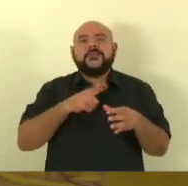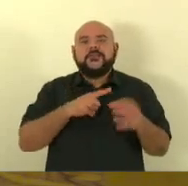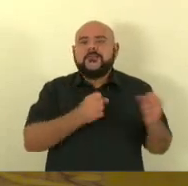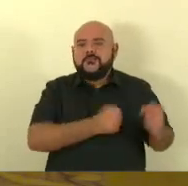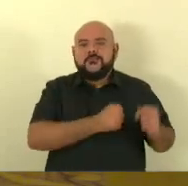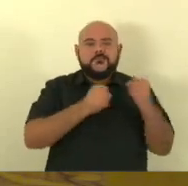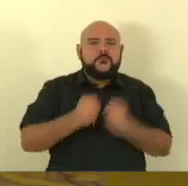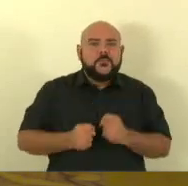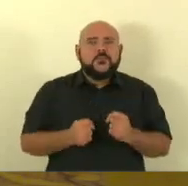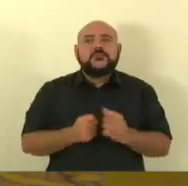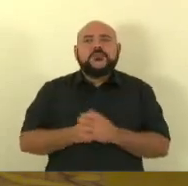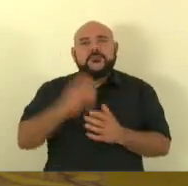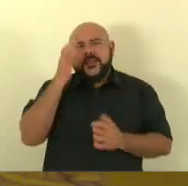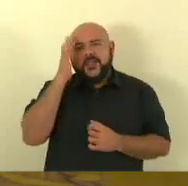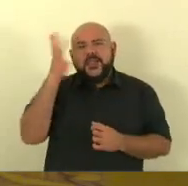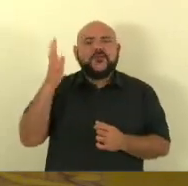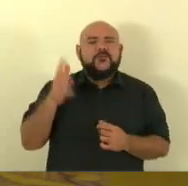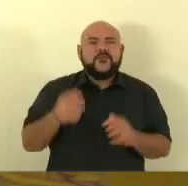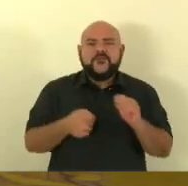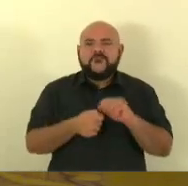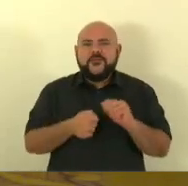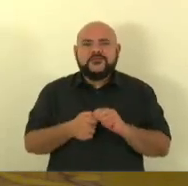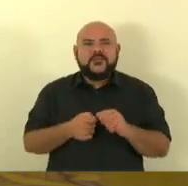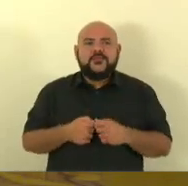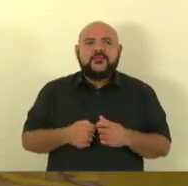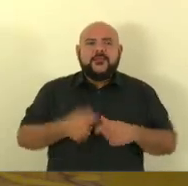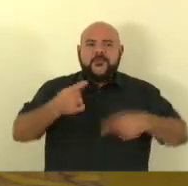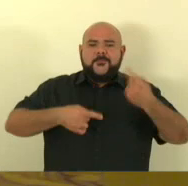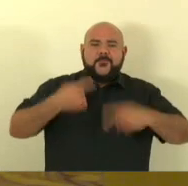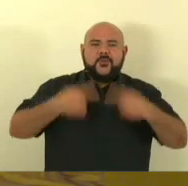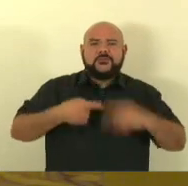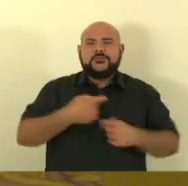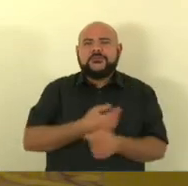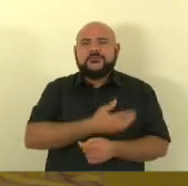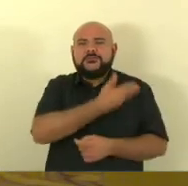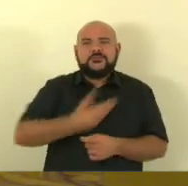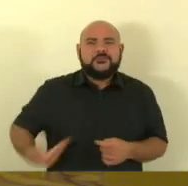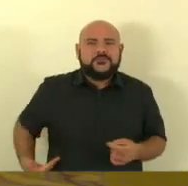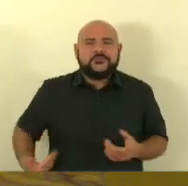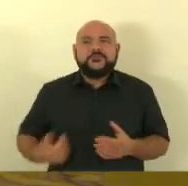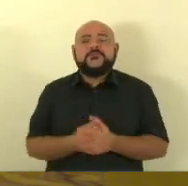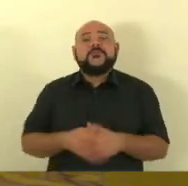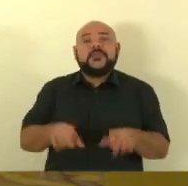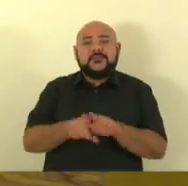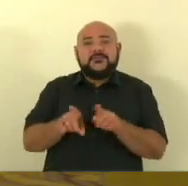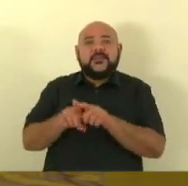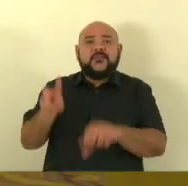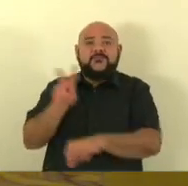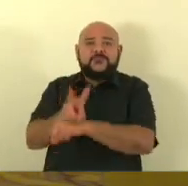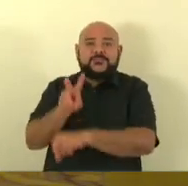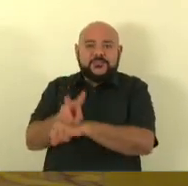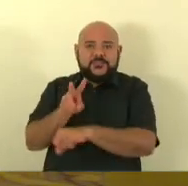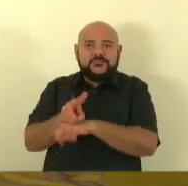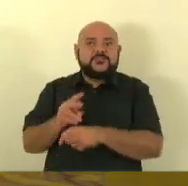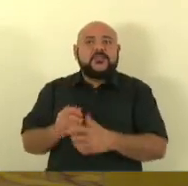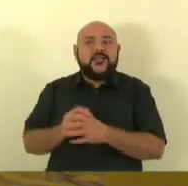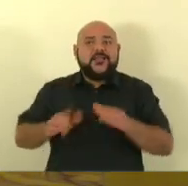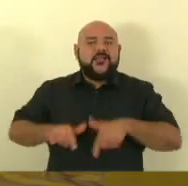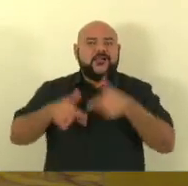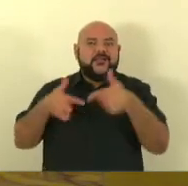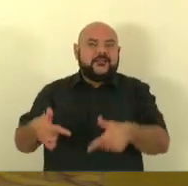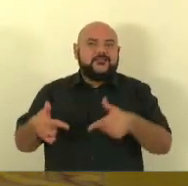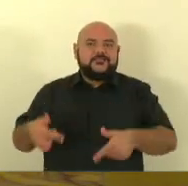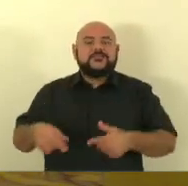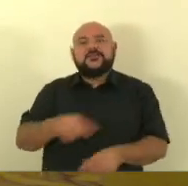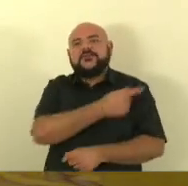políticas públicas tem o poder de fiscalizar as ações do governo do estado na direção de um